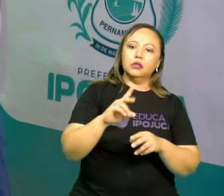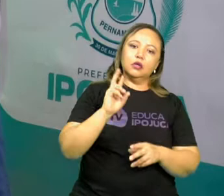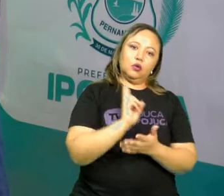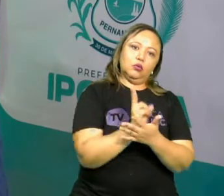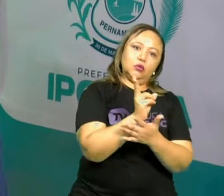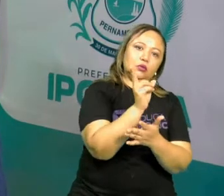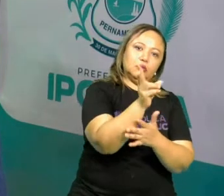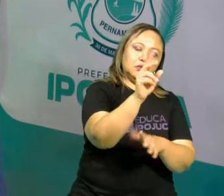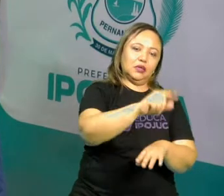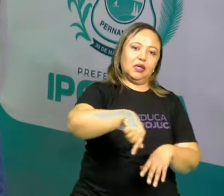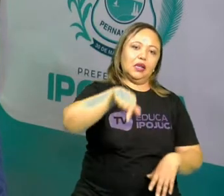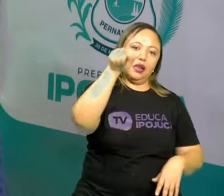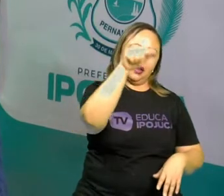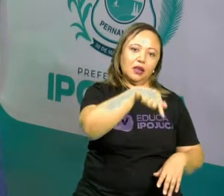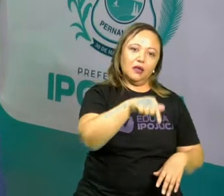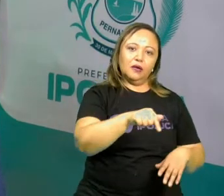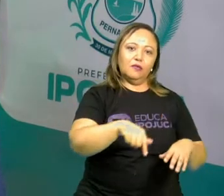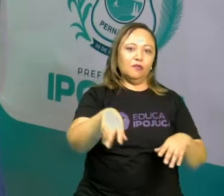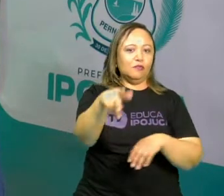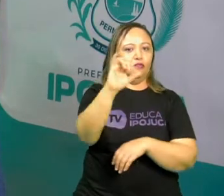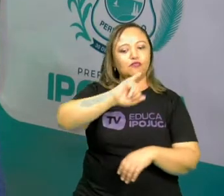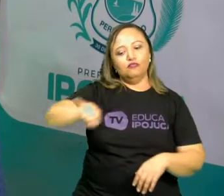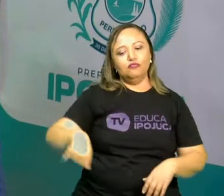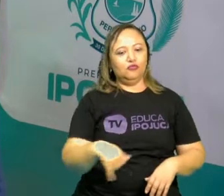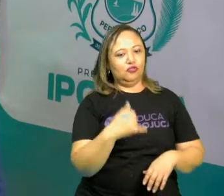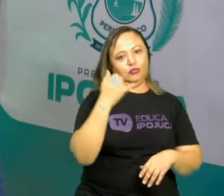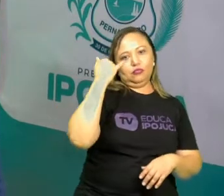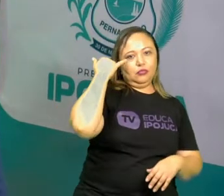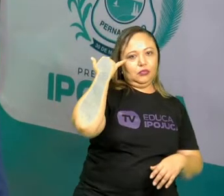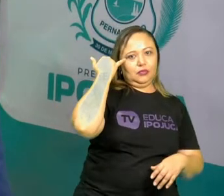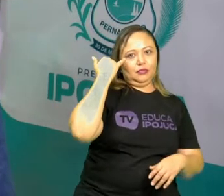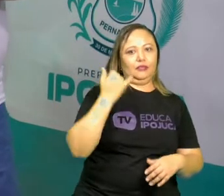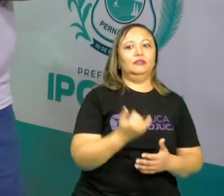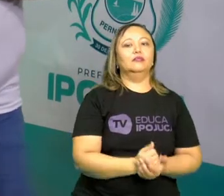em determinadas áreas, principalmente na sua capital.